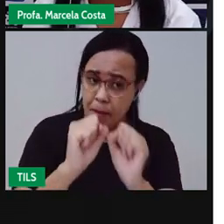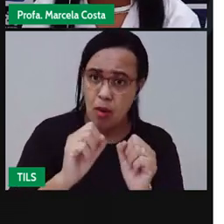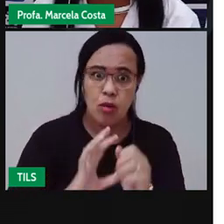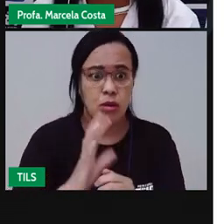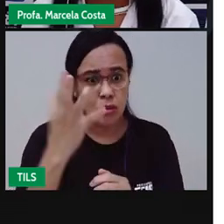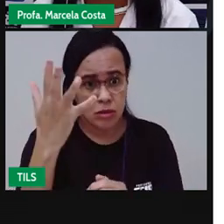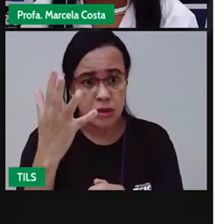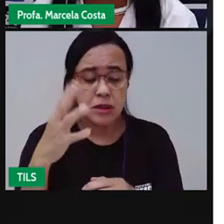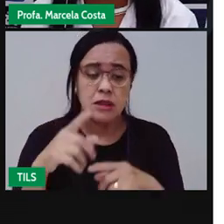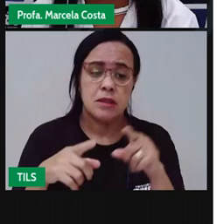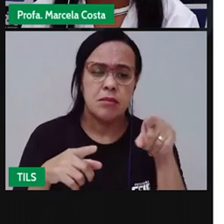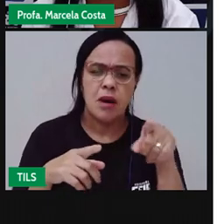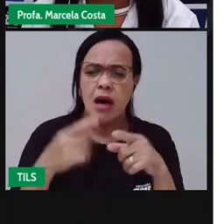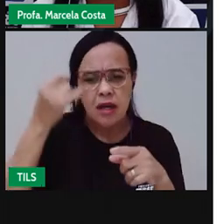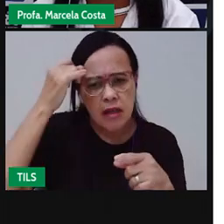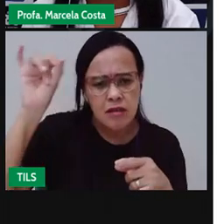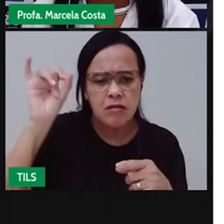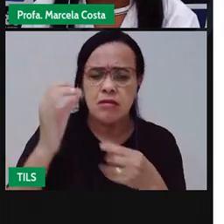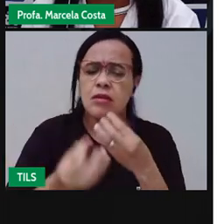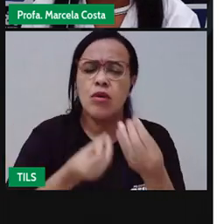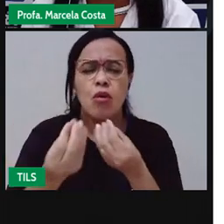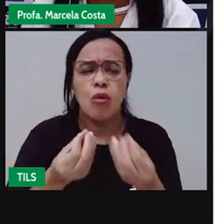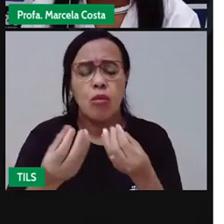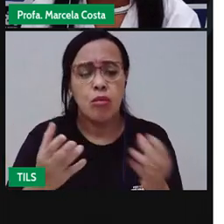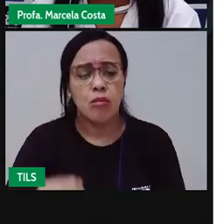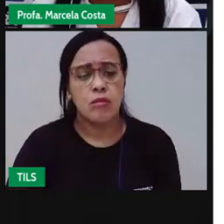Então, o que você pode fazer para evitar isso?